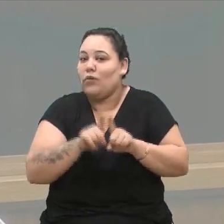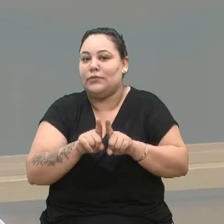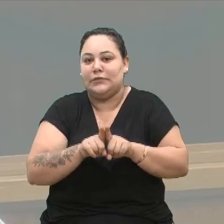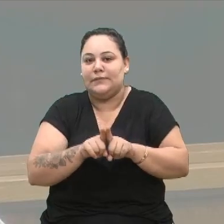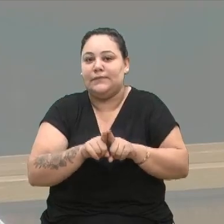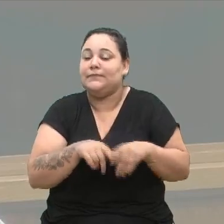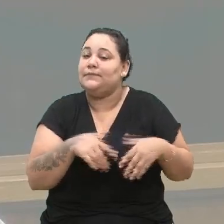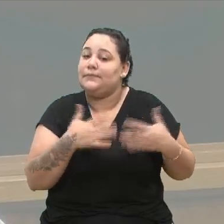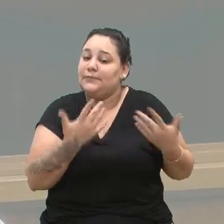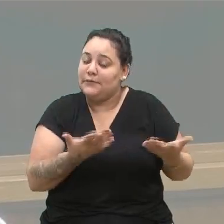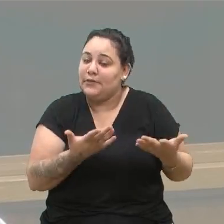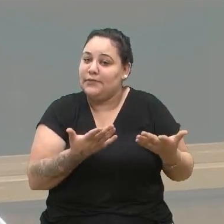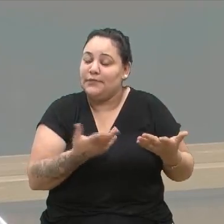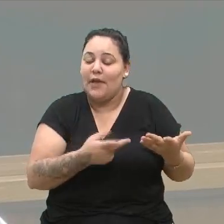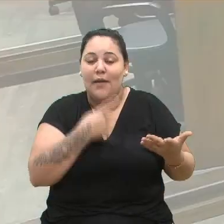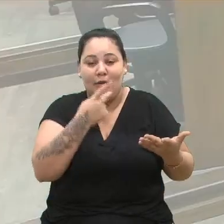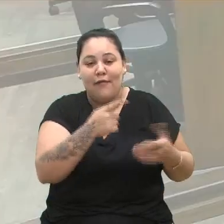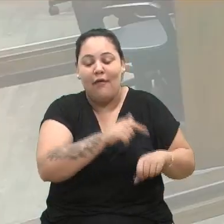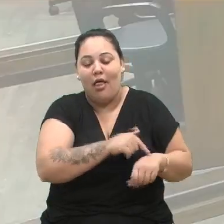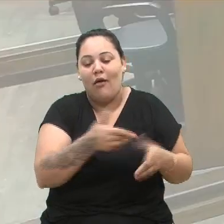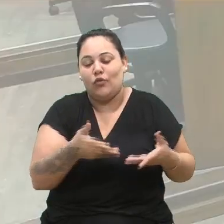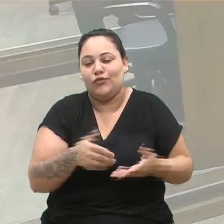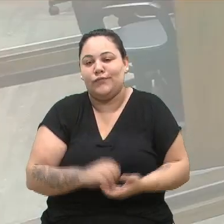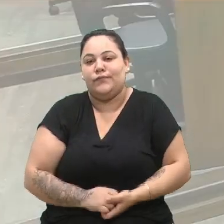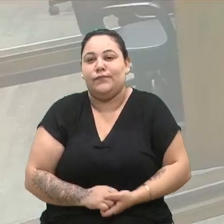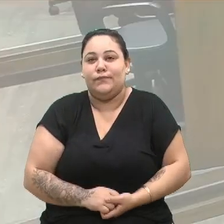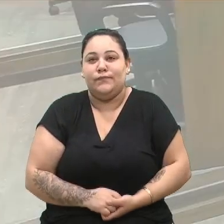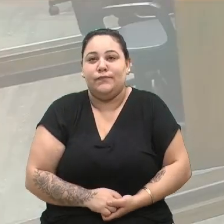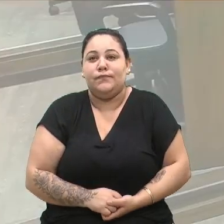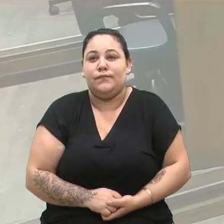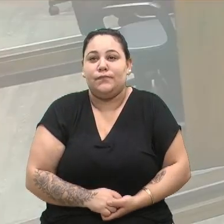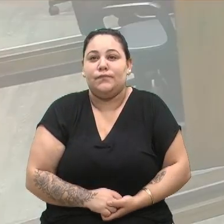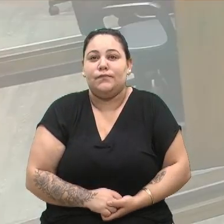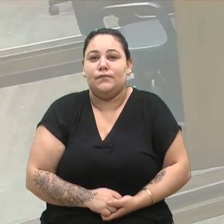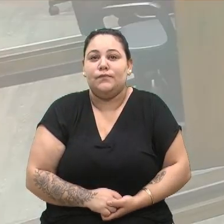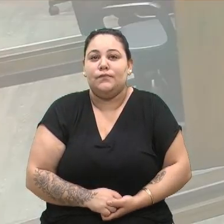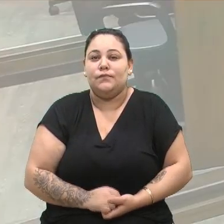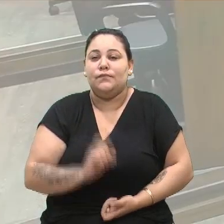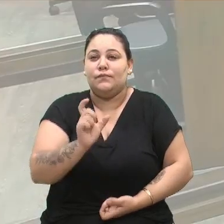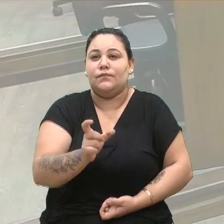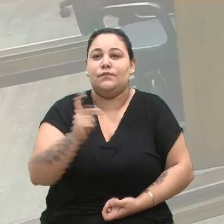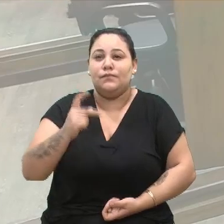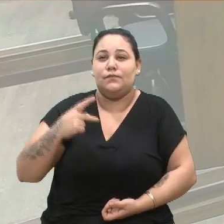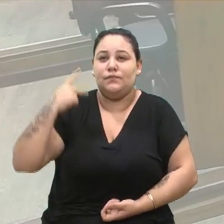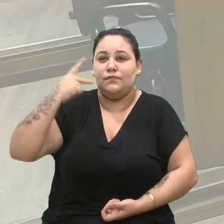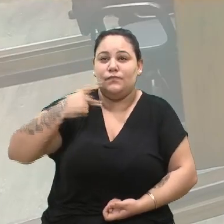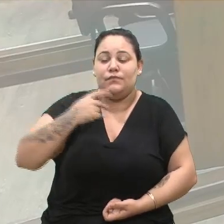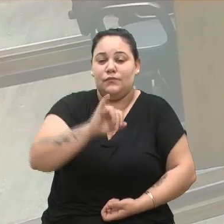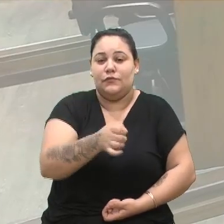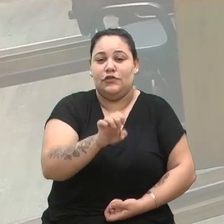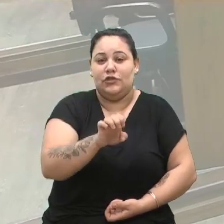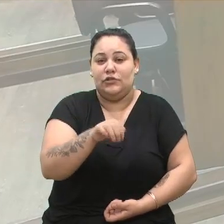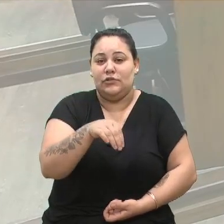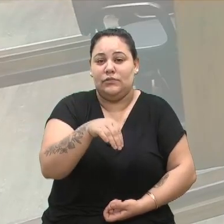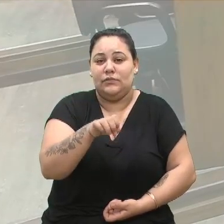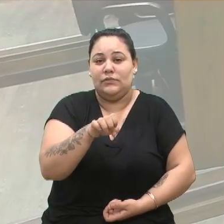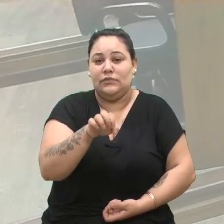essa a minha fala nesse momento. Com a palavra, vereador Gemerson Hoffmann.